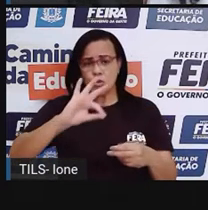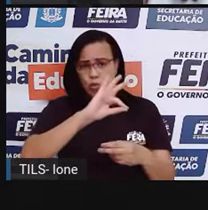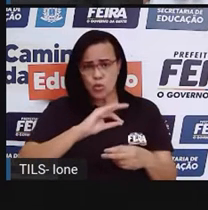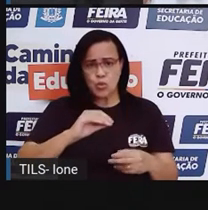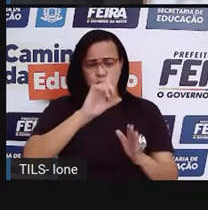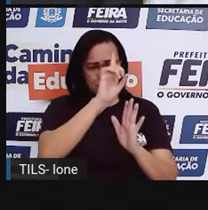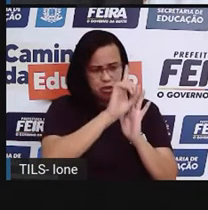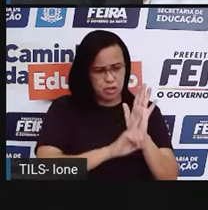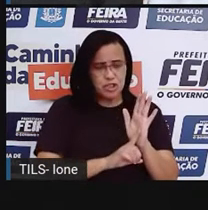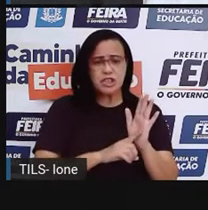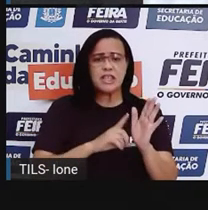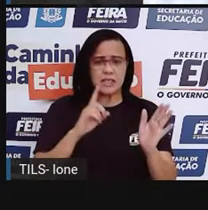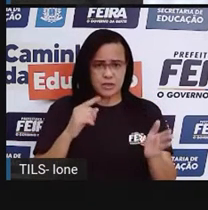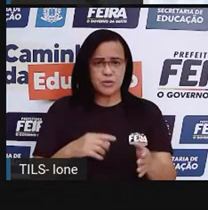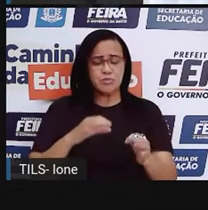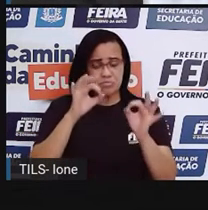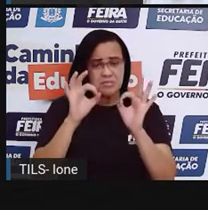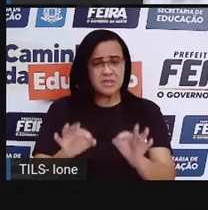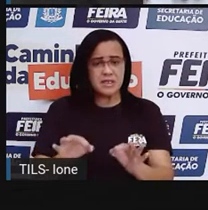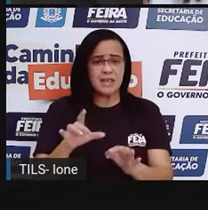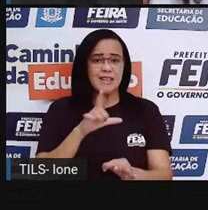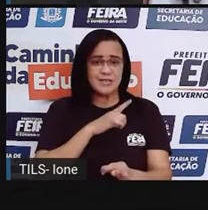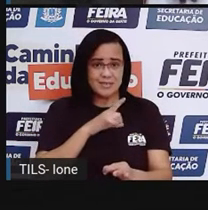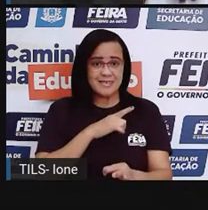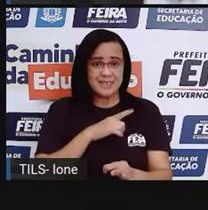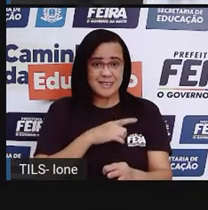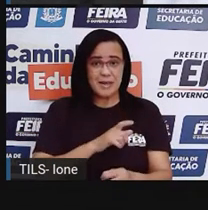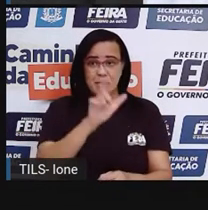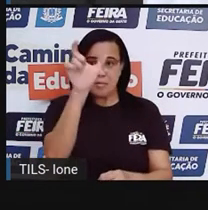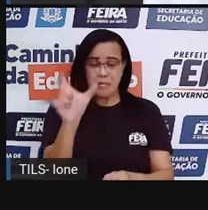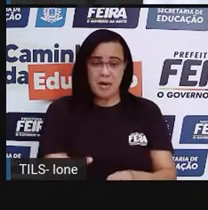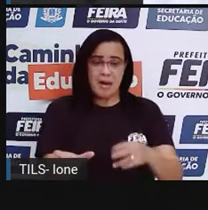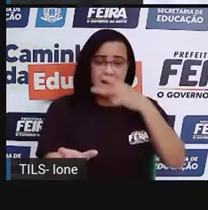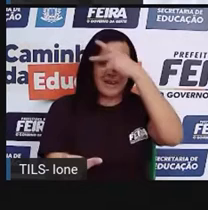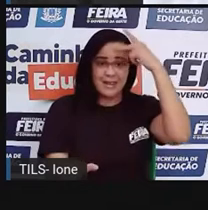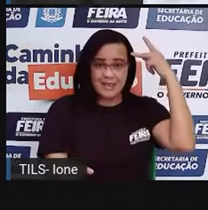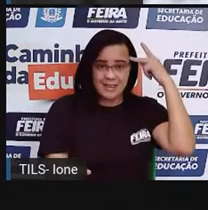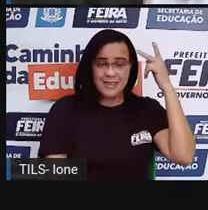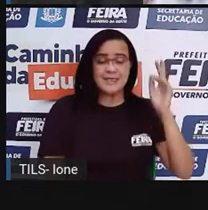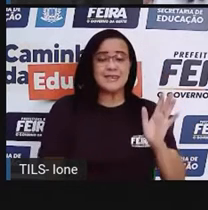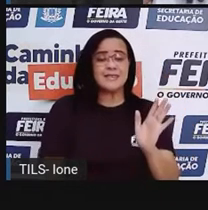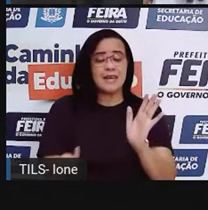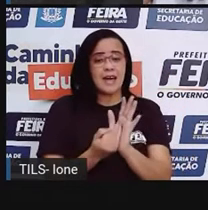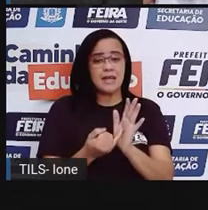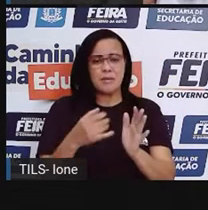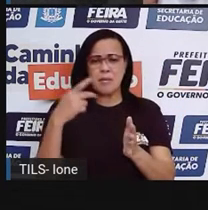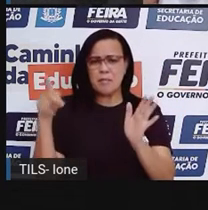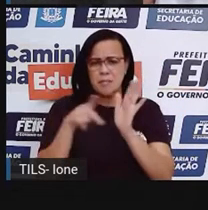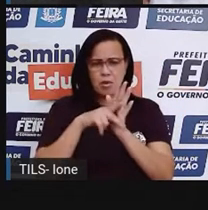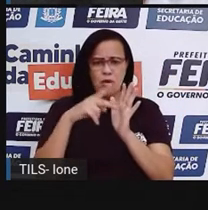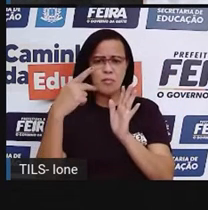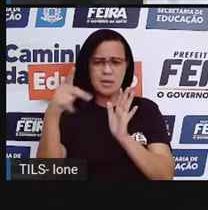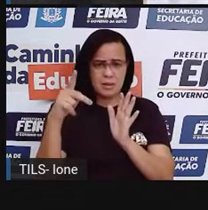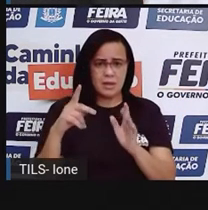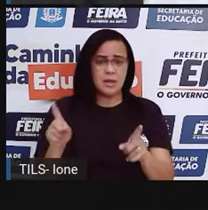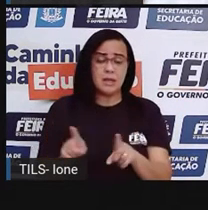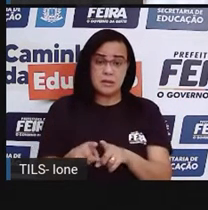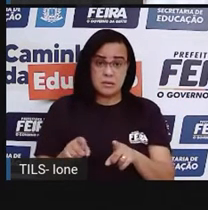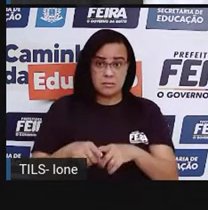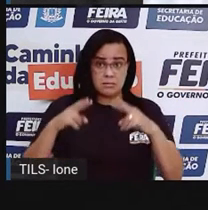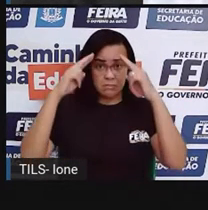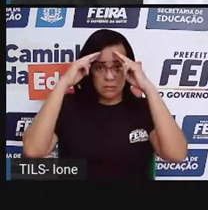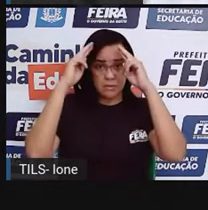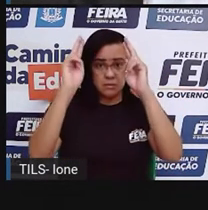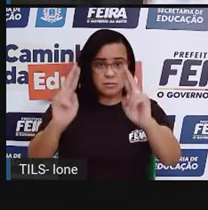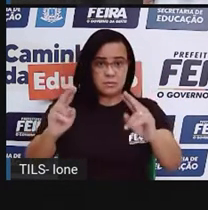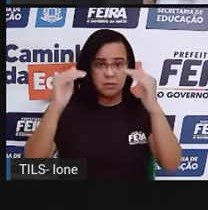desenvolva bem, Tenha a sua identidade formada, pra que a criança também aprenda a respeitar os outros, pra